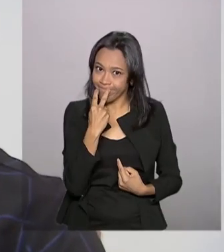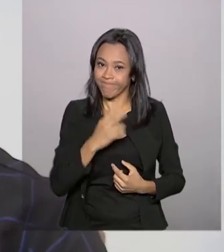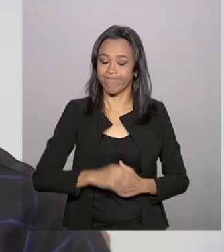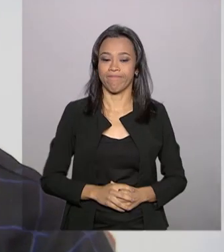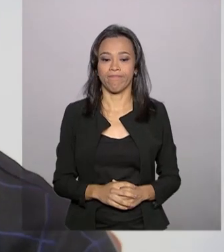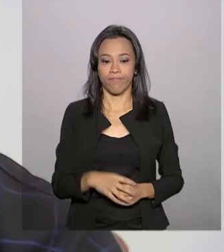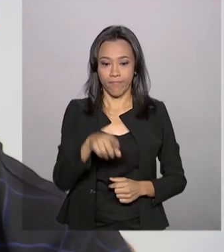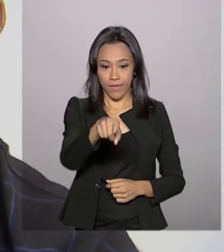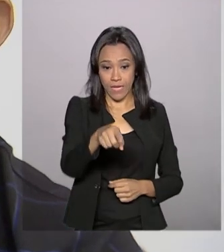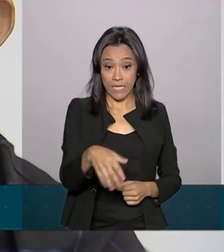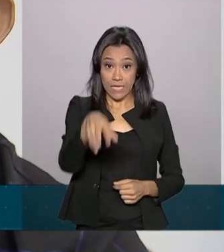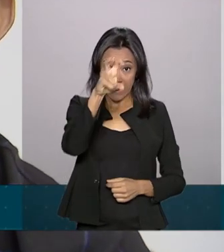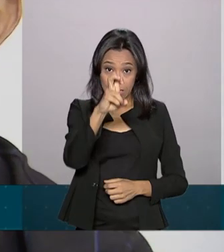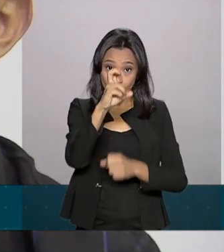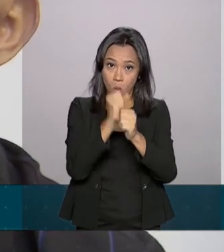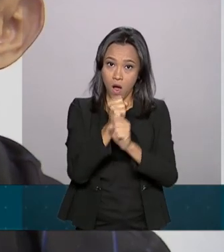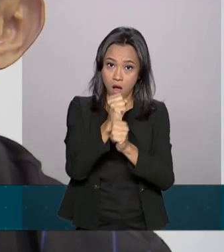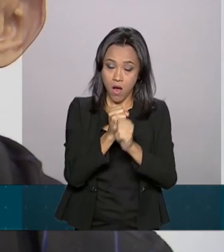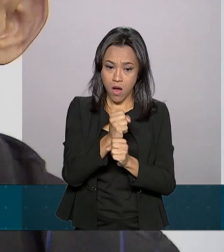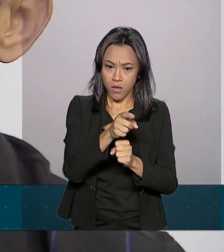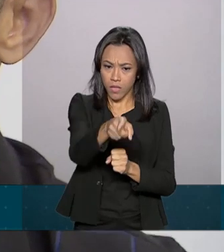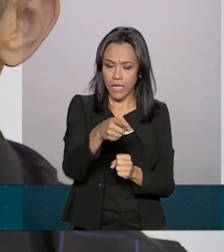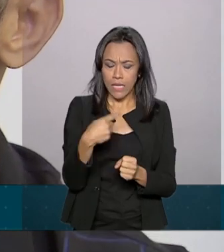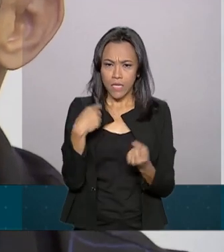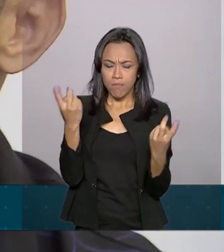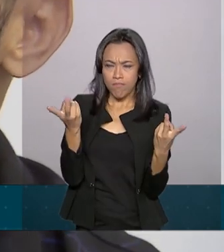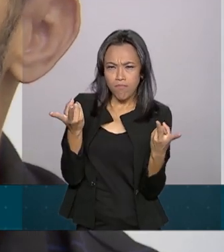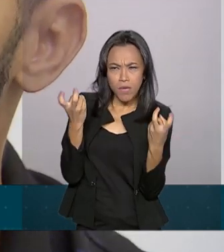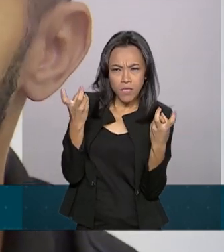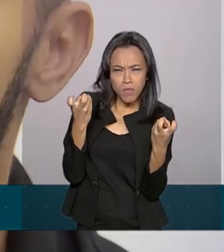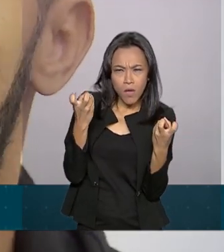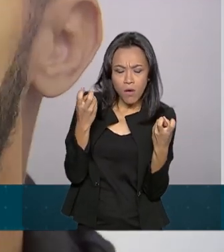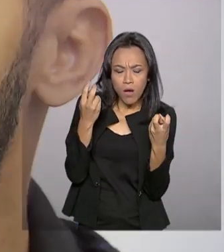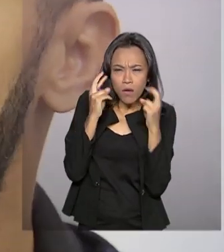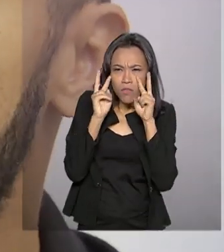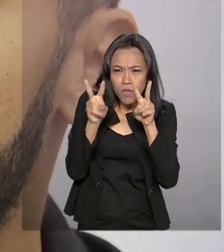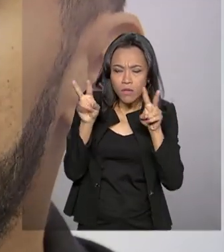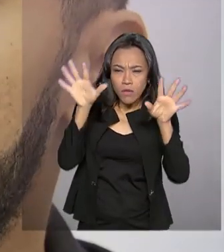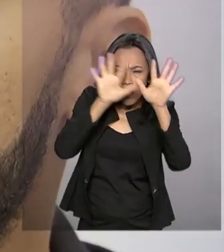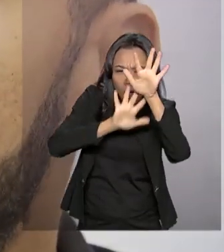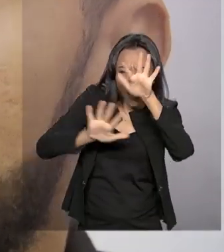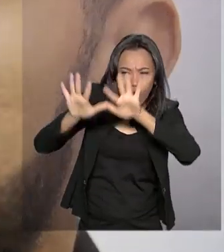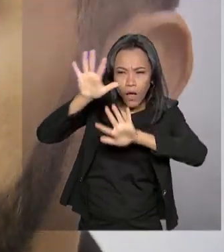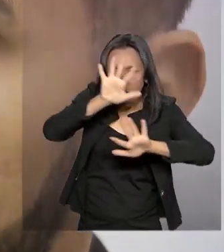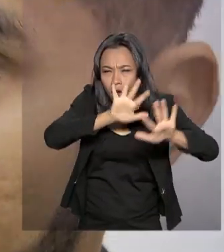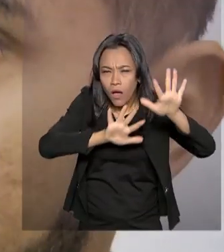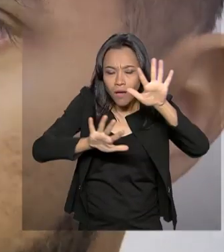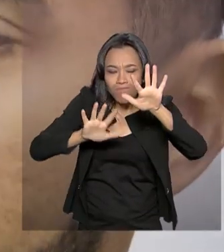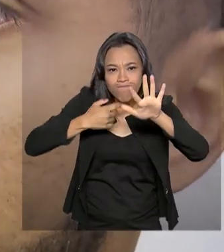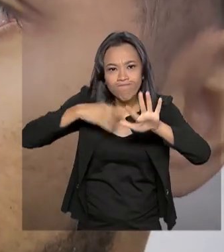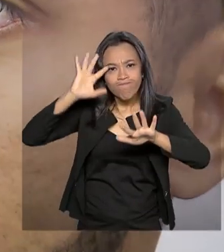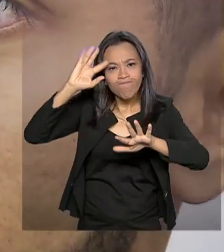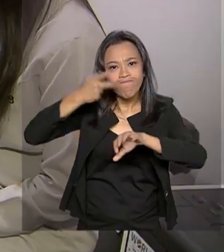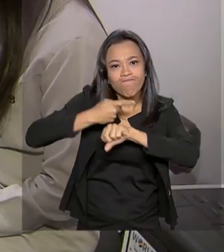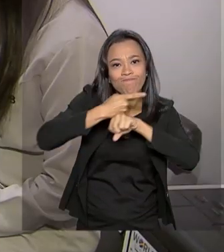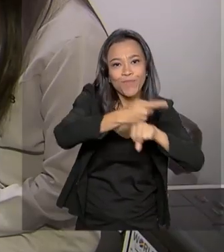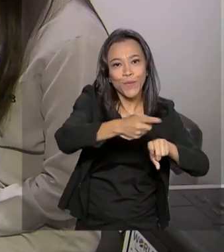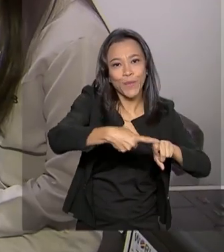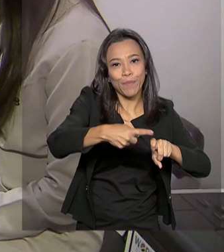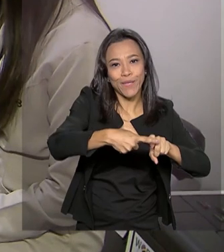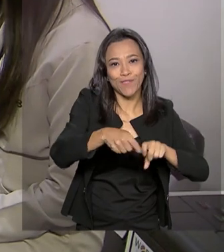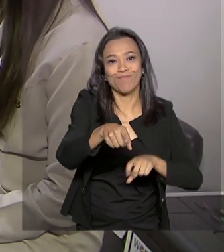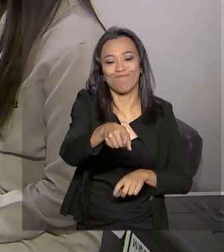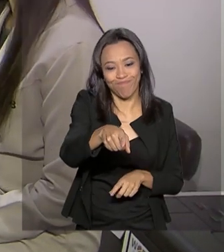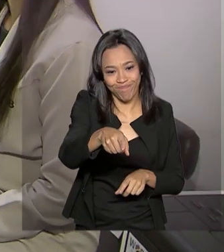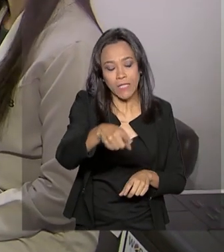Há cinco anos, Rafael começou a perceber a visão embaçada e resolveu procurar um oftalmologista. A